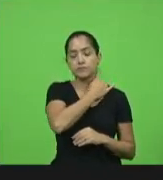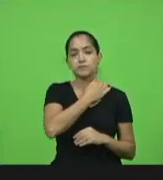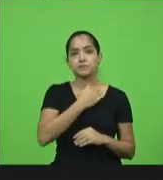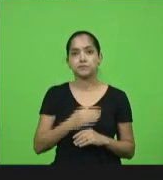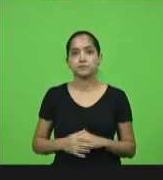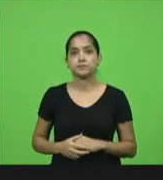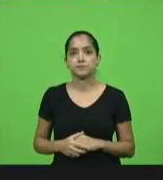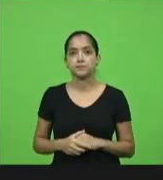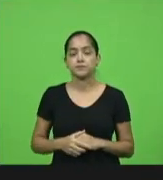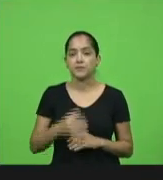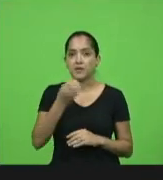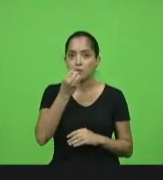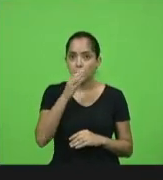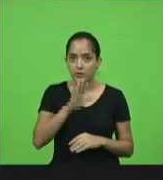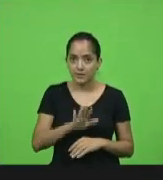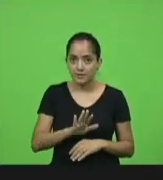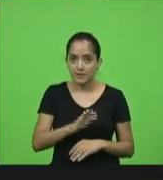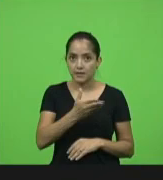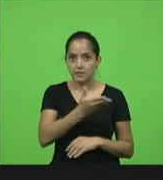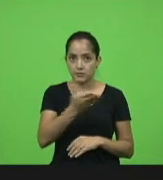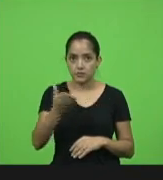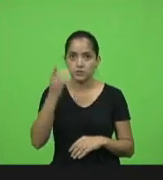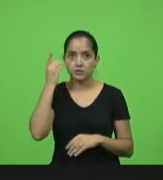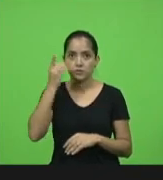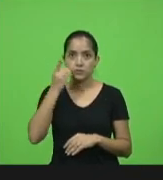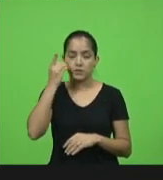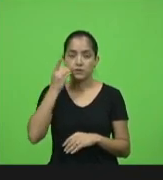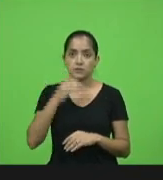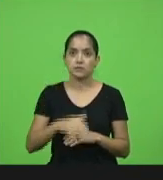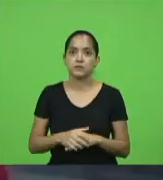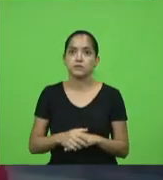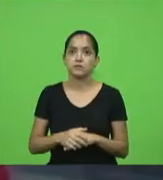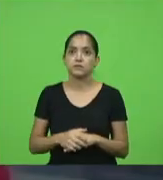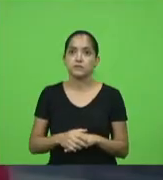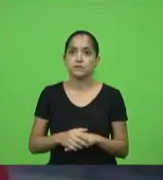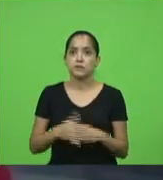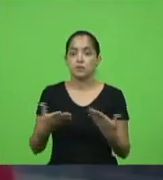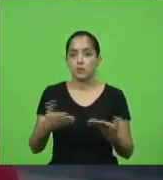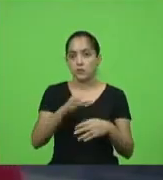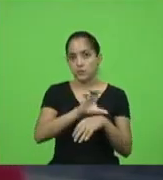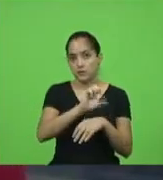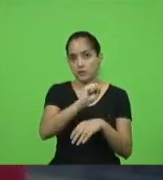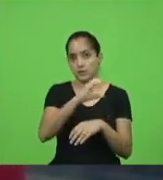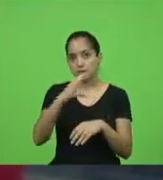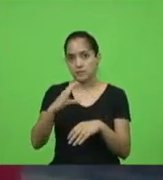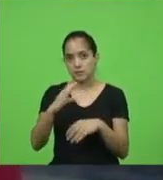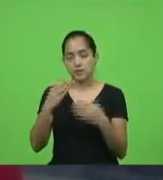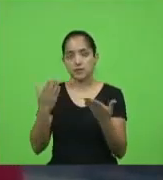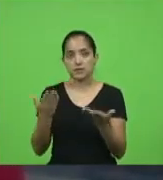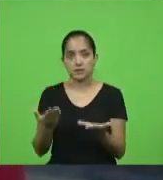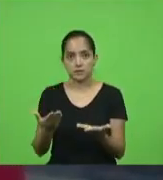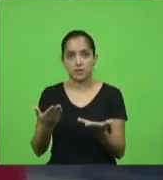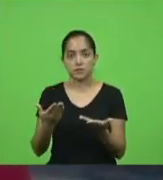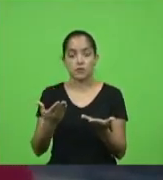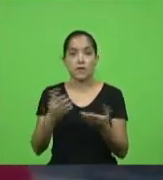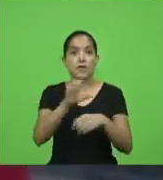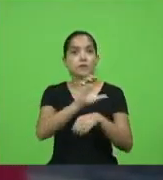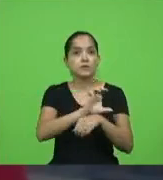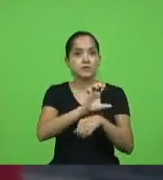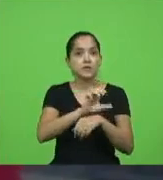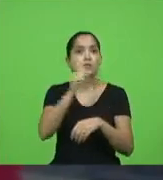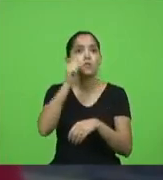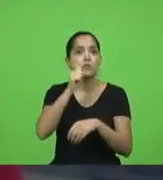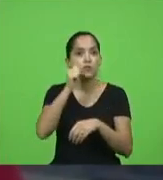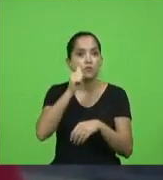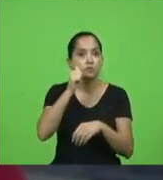Boa tarde colegas da Assembleia Bom Santa Catarina que eu saiba é um estado de mulheres e